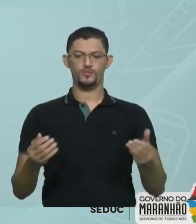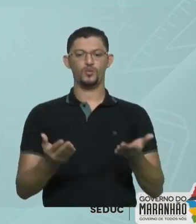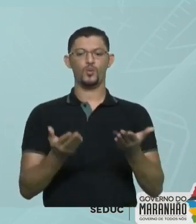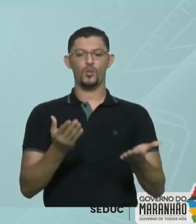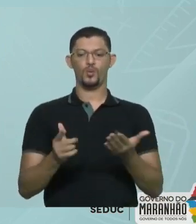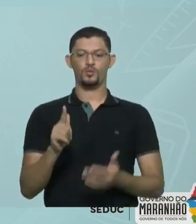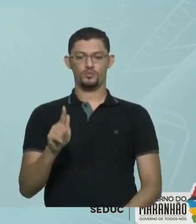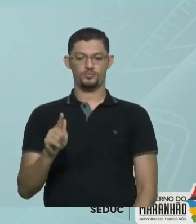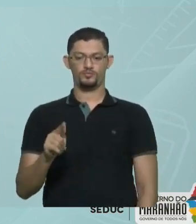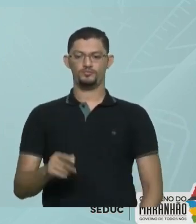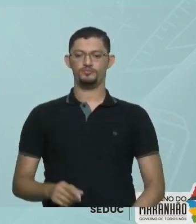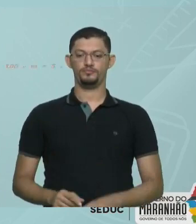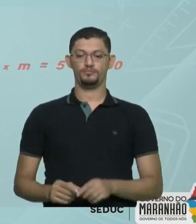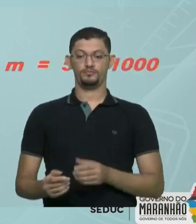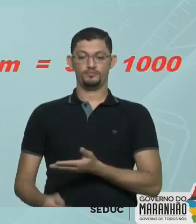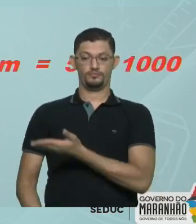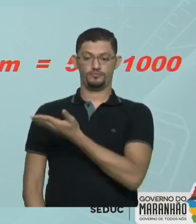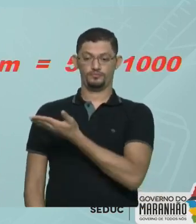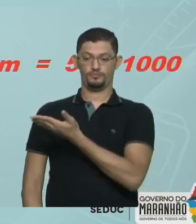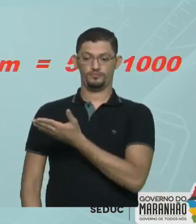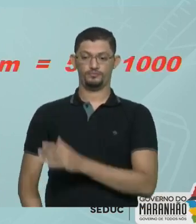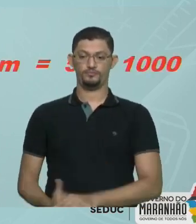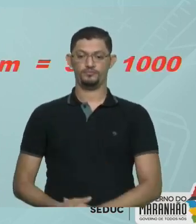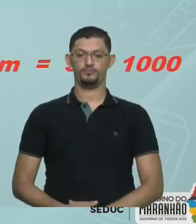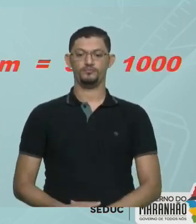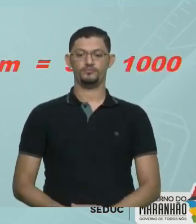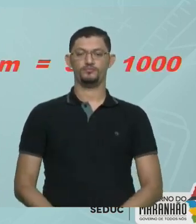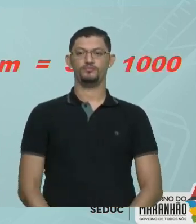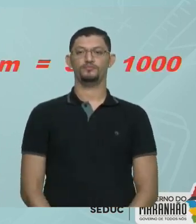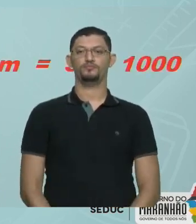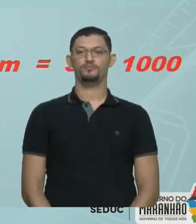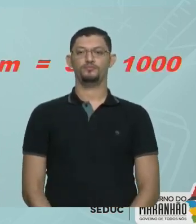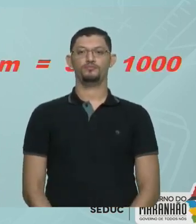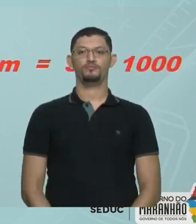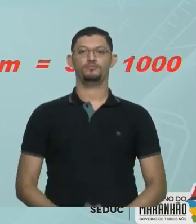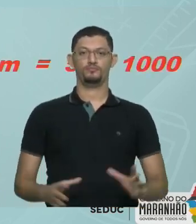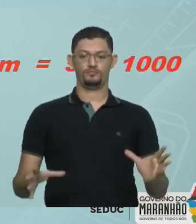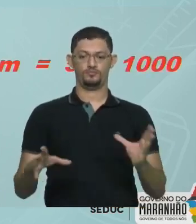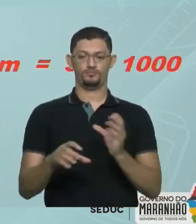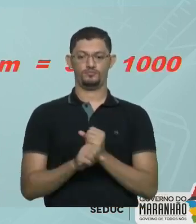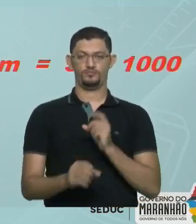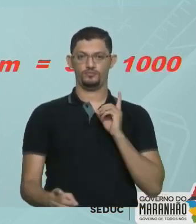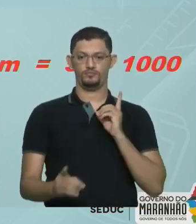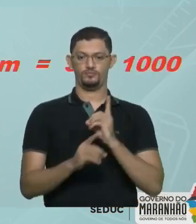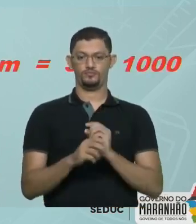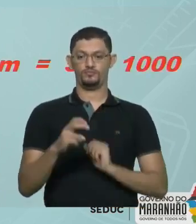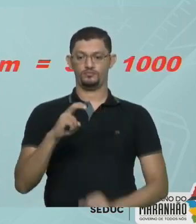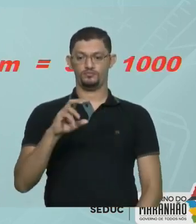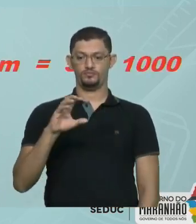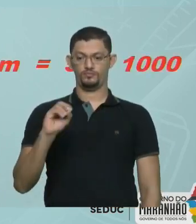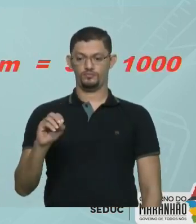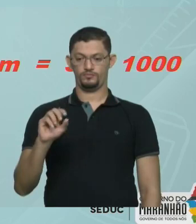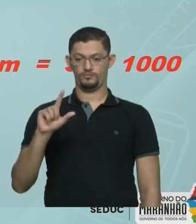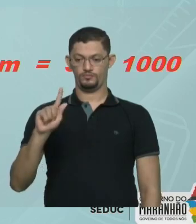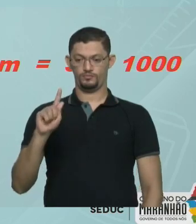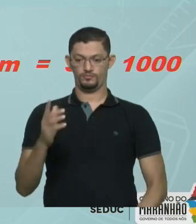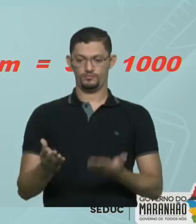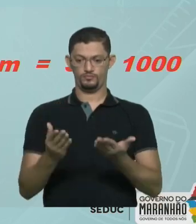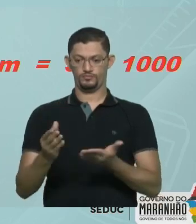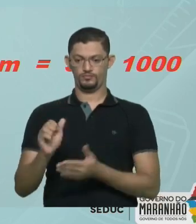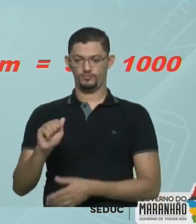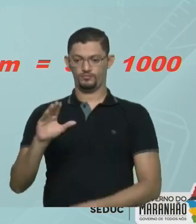do ácido Fazendo esse cálculo Nós vamos chegar A um valor de 50 gramas Ok pessoal